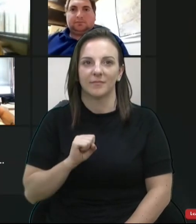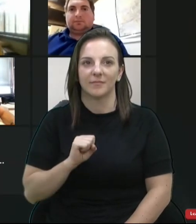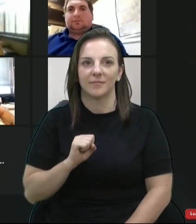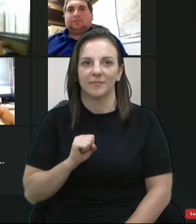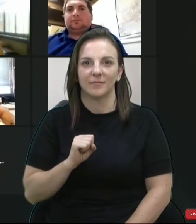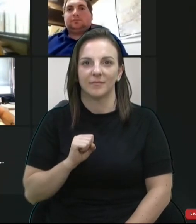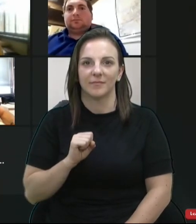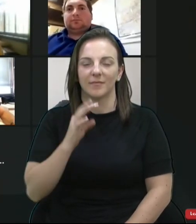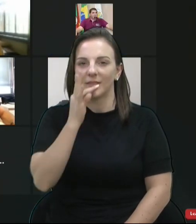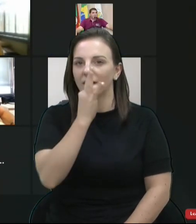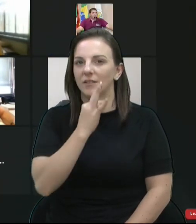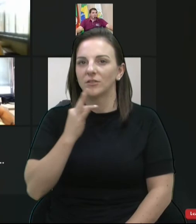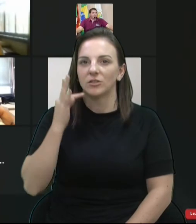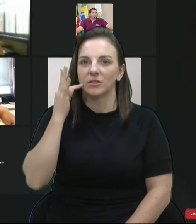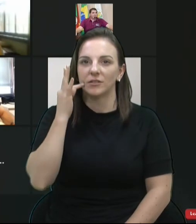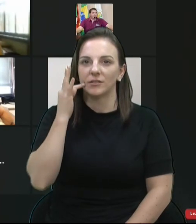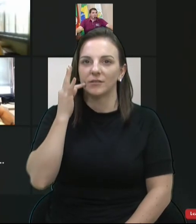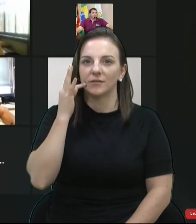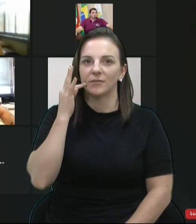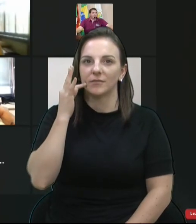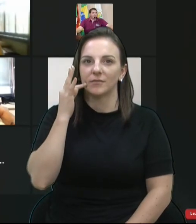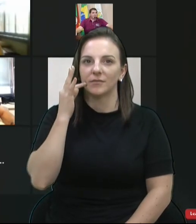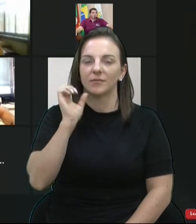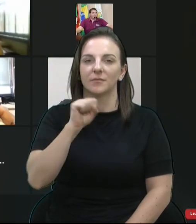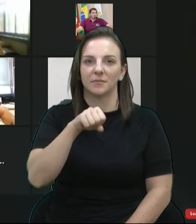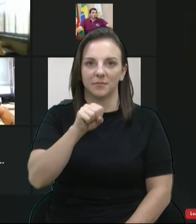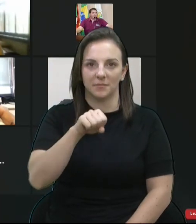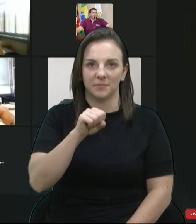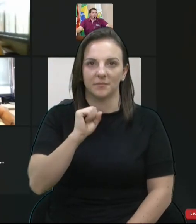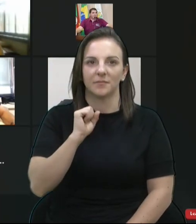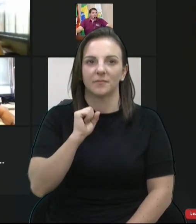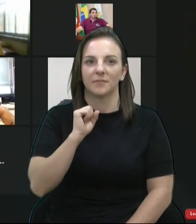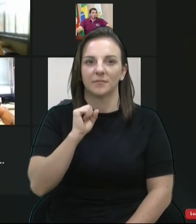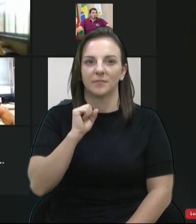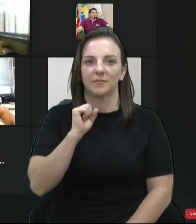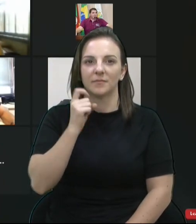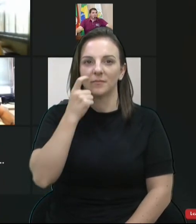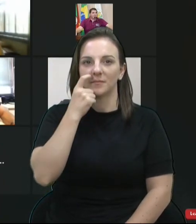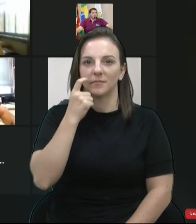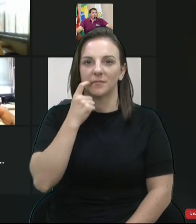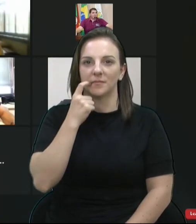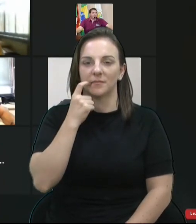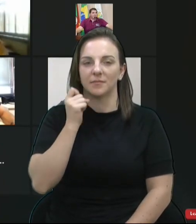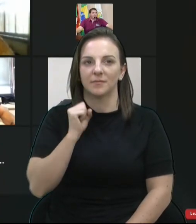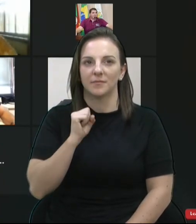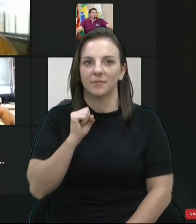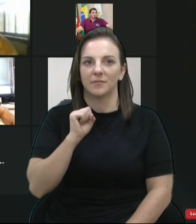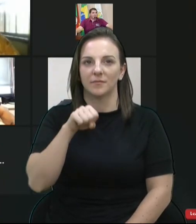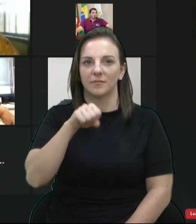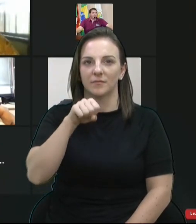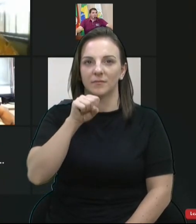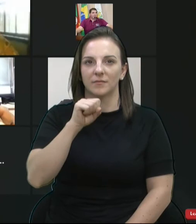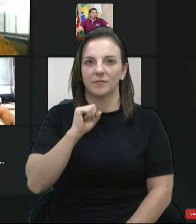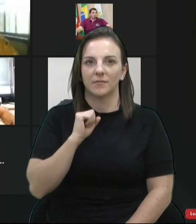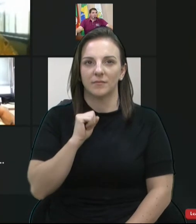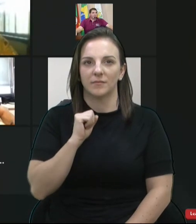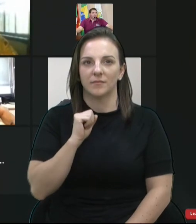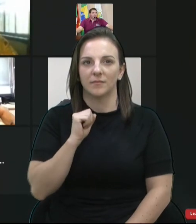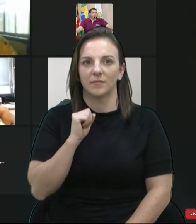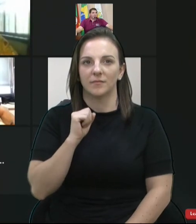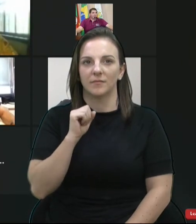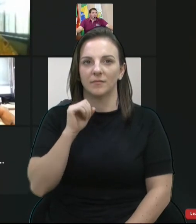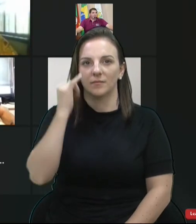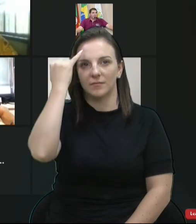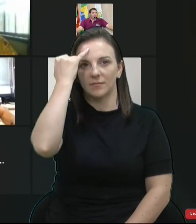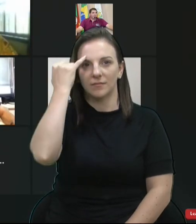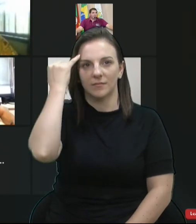vereadora Tatiana, voto sim, vereador Wagner Petrini, sim, presidente, vereador Zé D